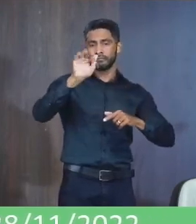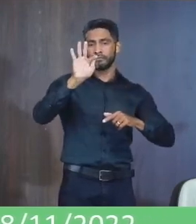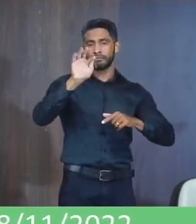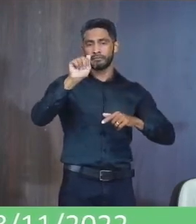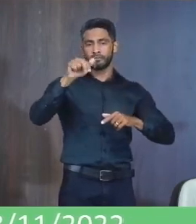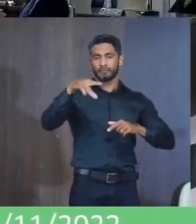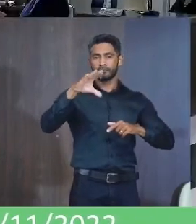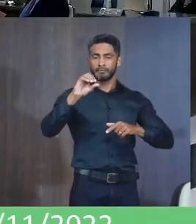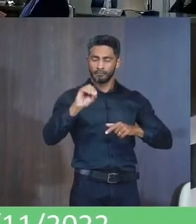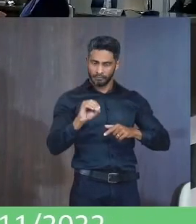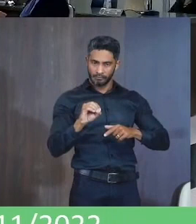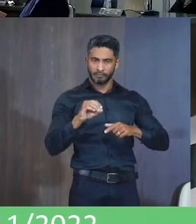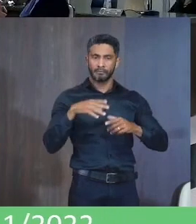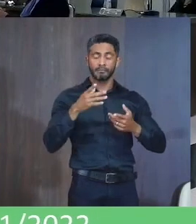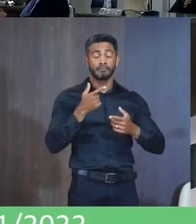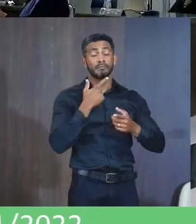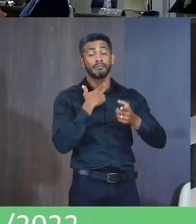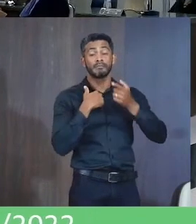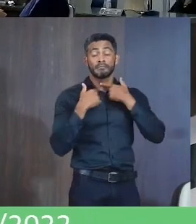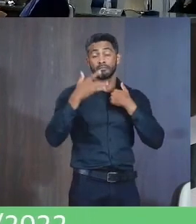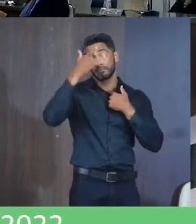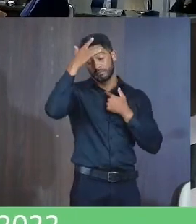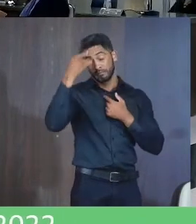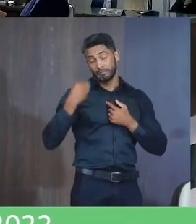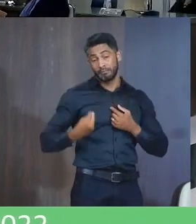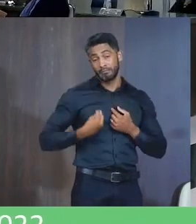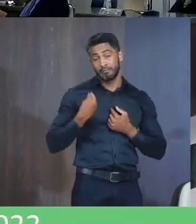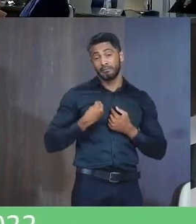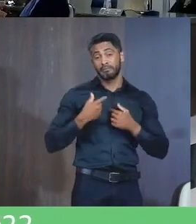sentido De realizar O desejo Dos moradores